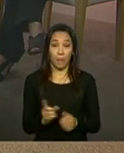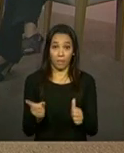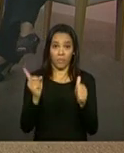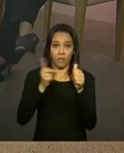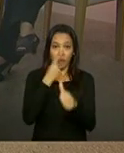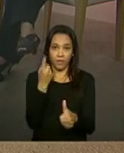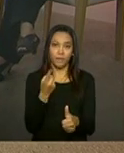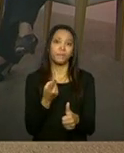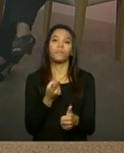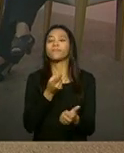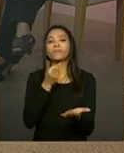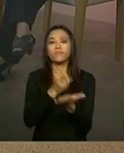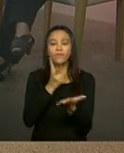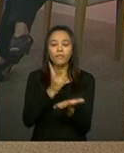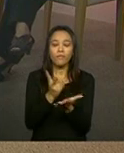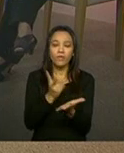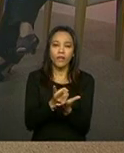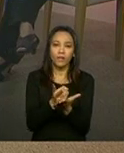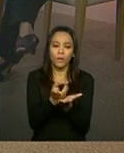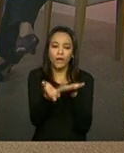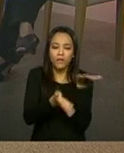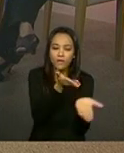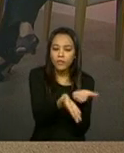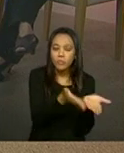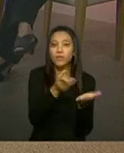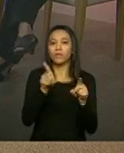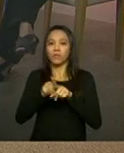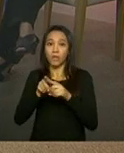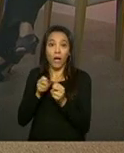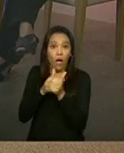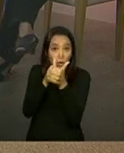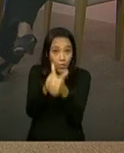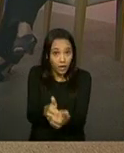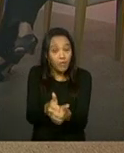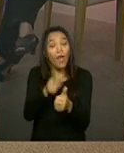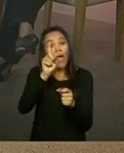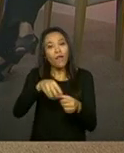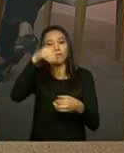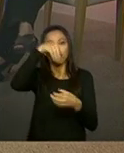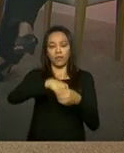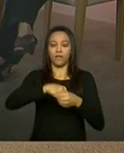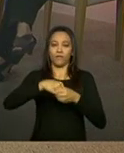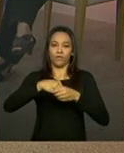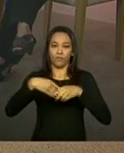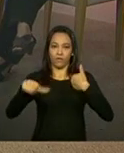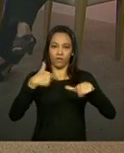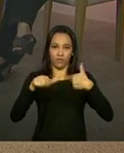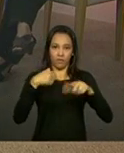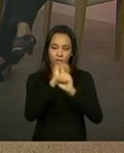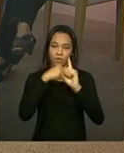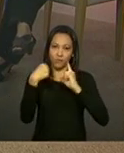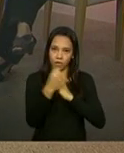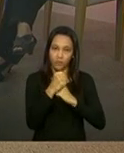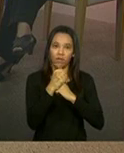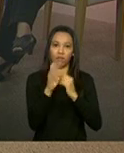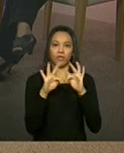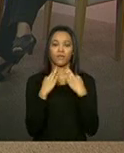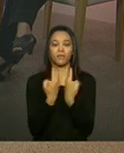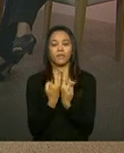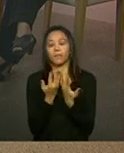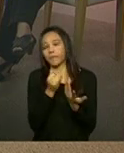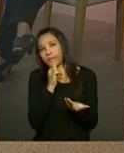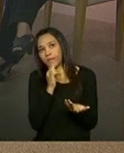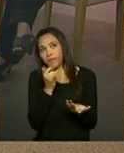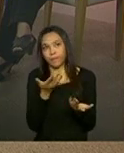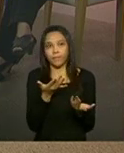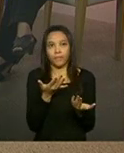dizer que tanto o atendimento quanto o acompanhamento, eles fazem parte do trabalho social com famílias, que os dois são importantes, que a gente não considera que, por exemplo,